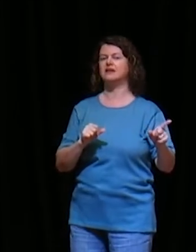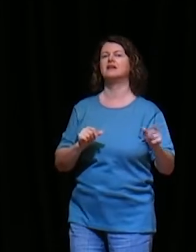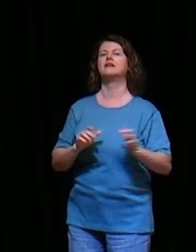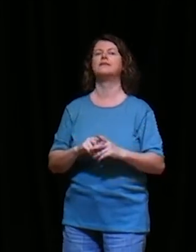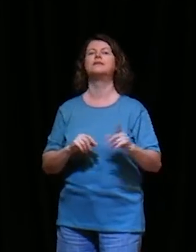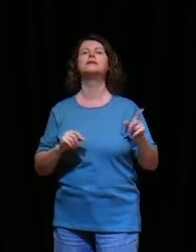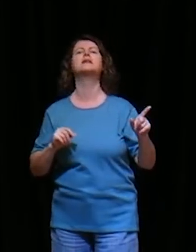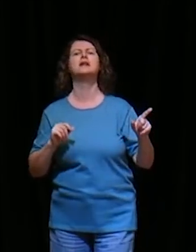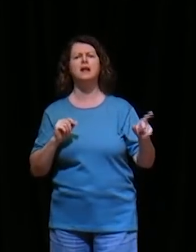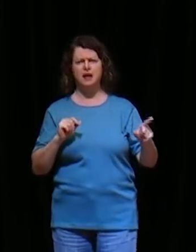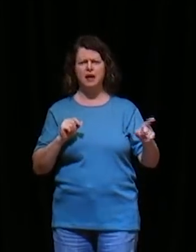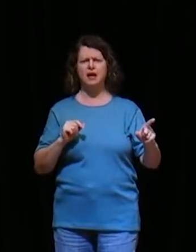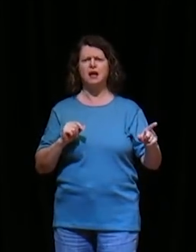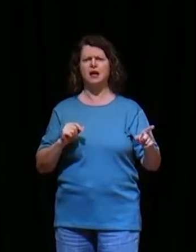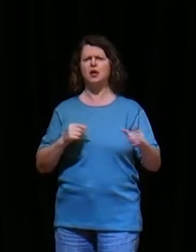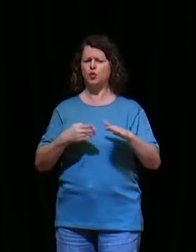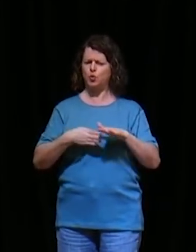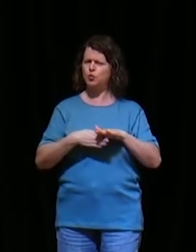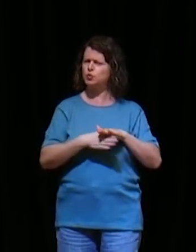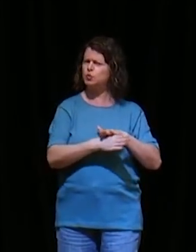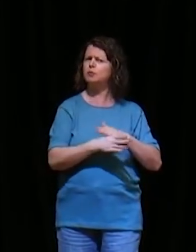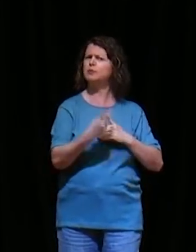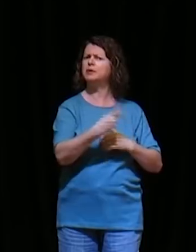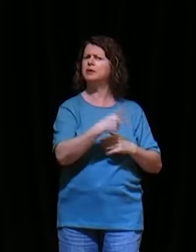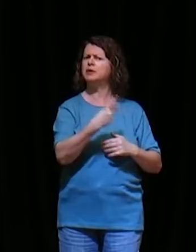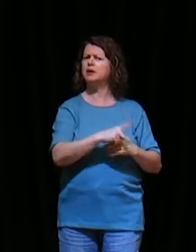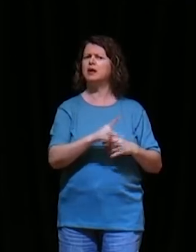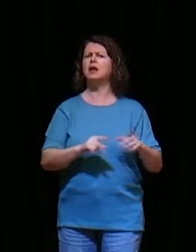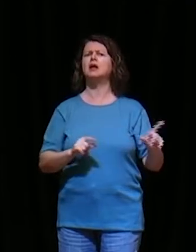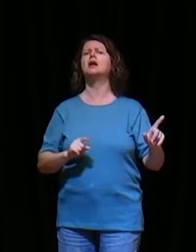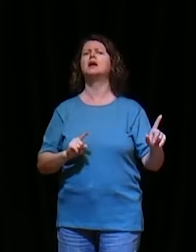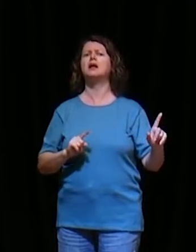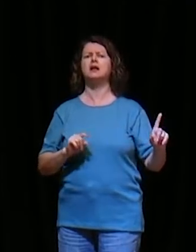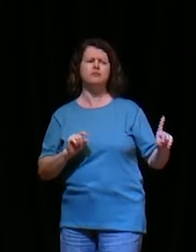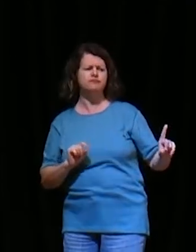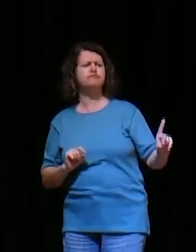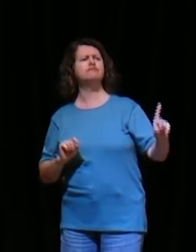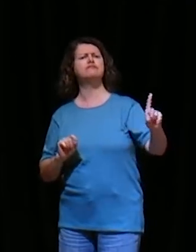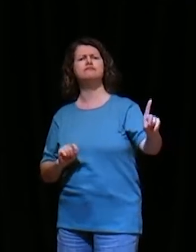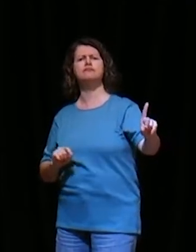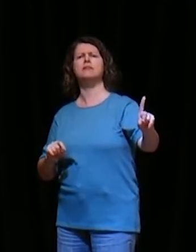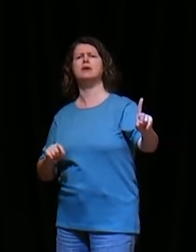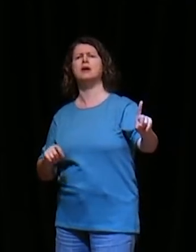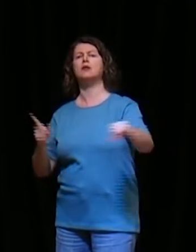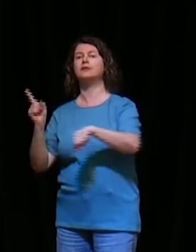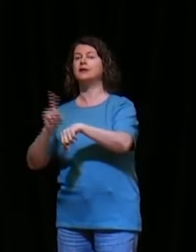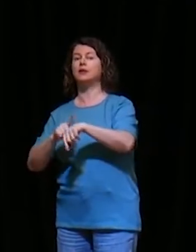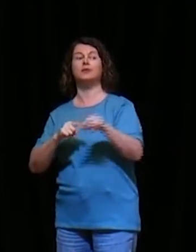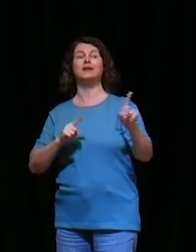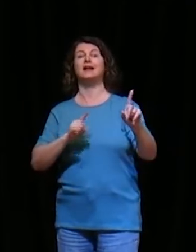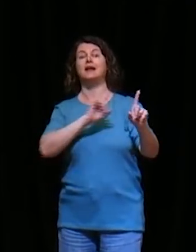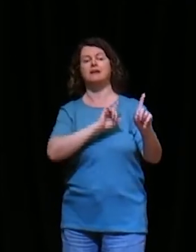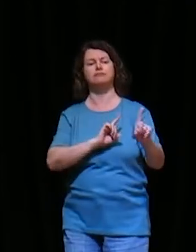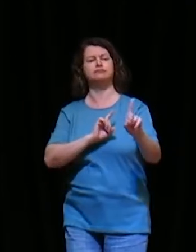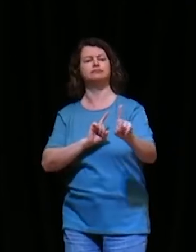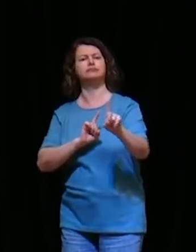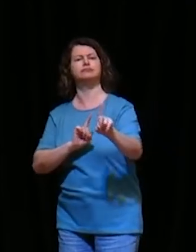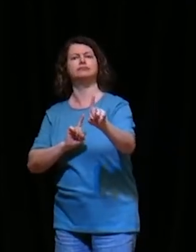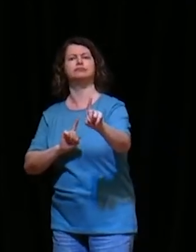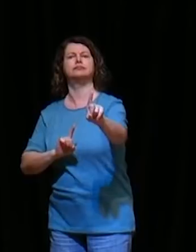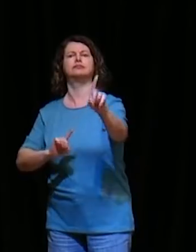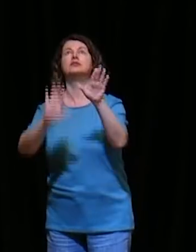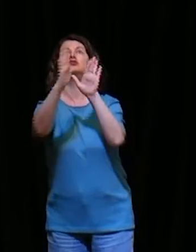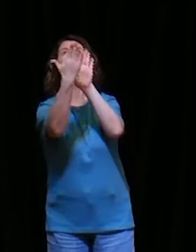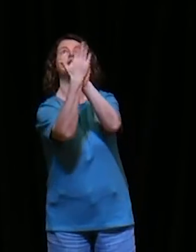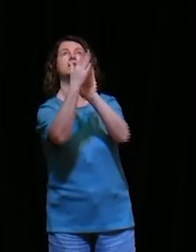sacerdotal, coube-lhe em sorte, entrar no templo do Senhor, para oferecer incenso, e toda a multidão do